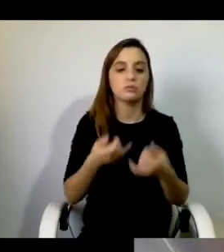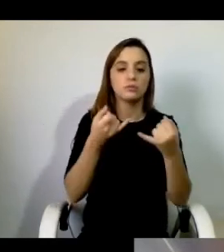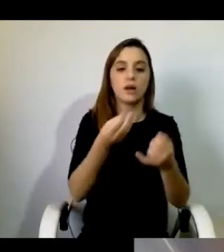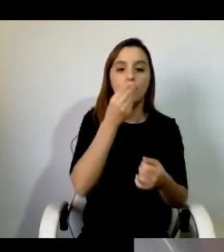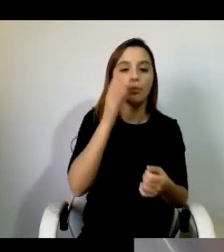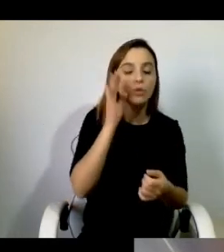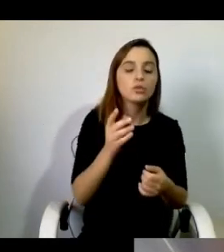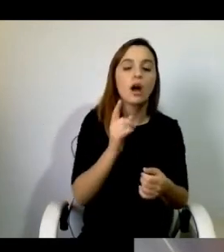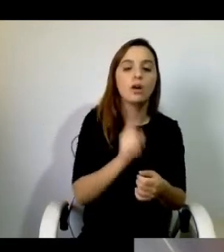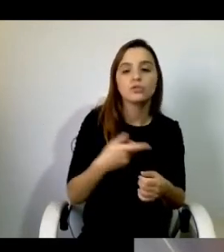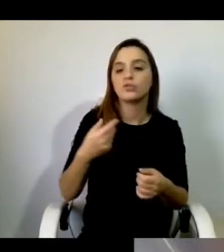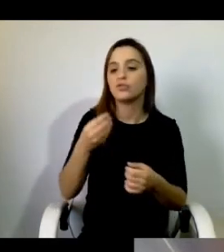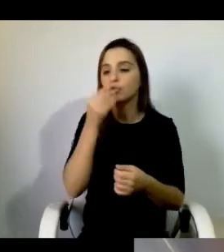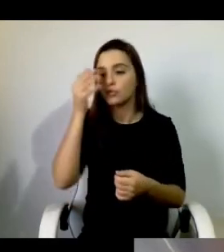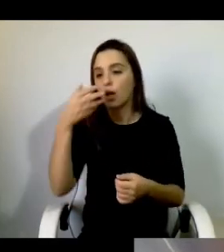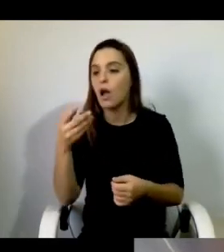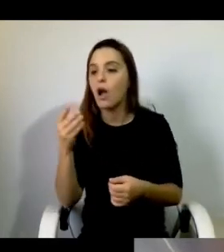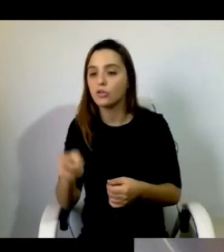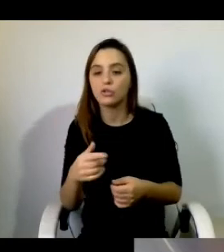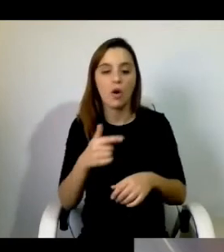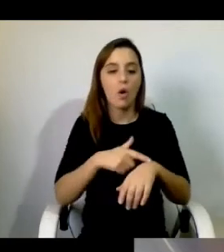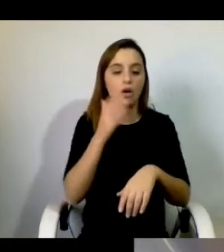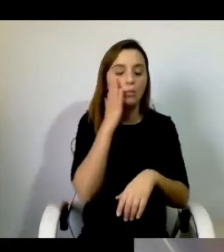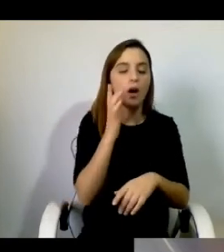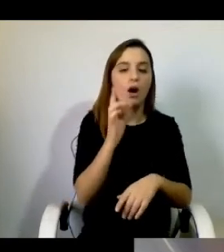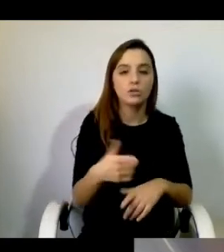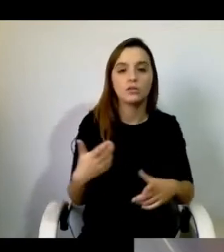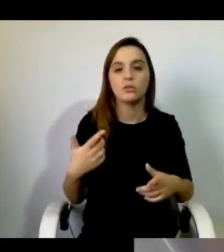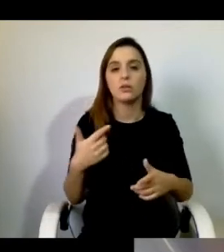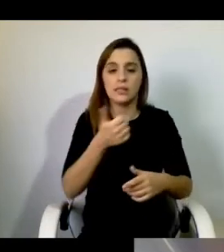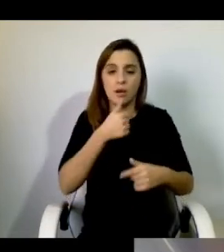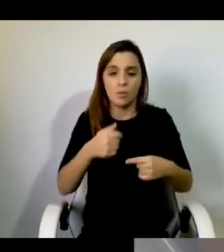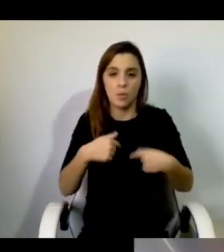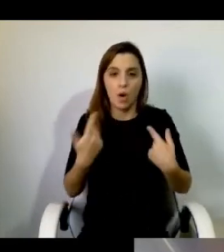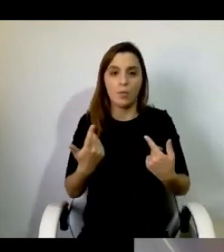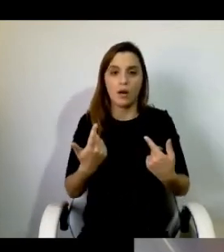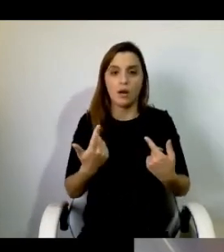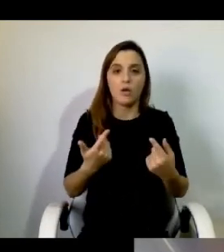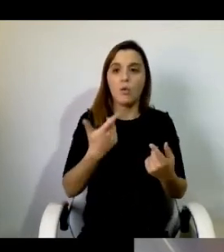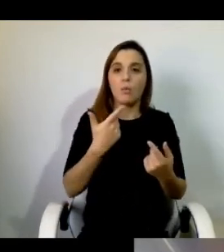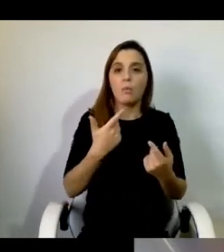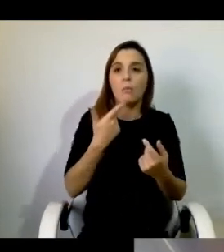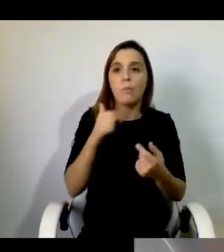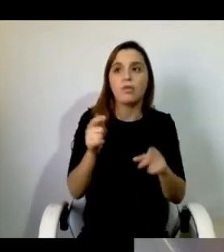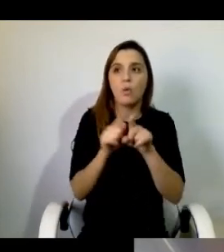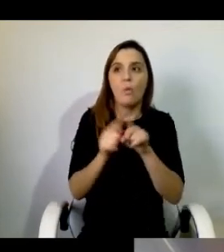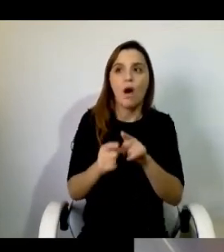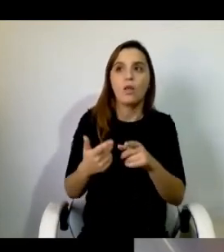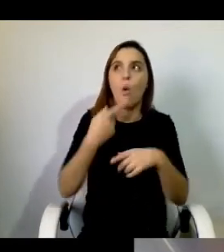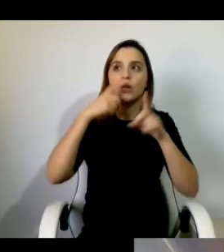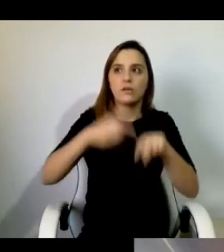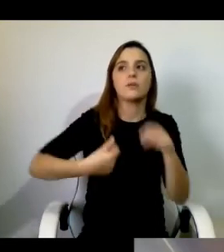etc., a que horas é que nos vamos feitar. E isso não pode voltar aos nossos cuidadores habituais, aos nossos cuidadores